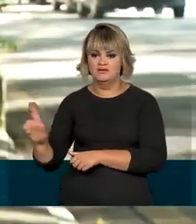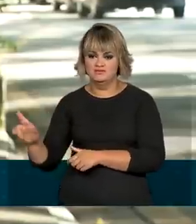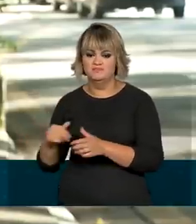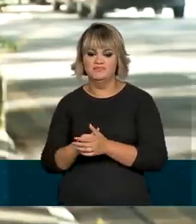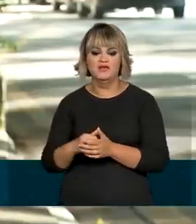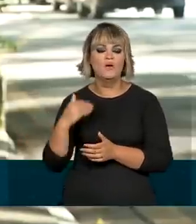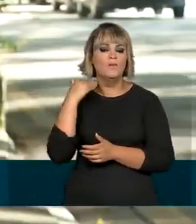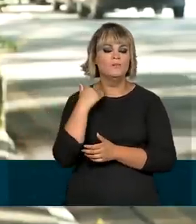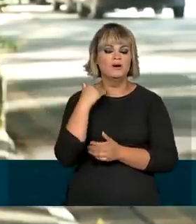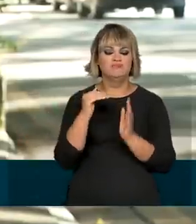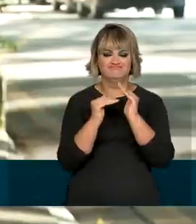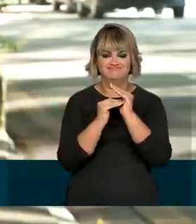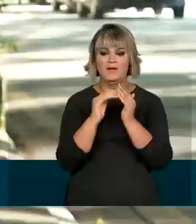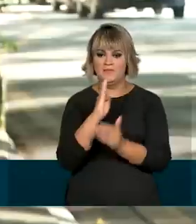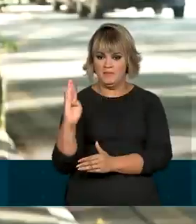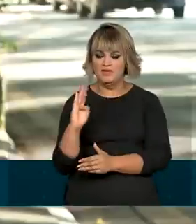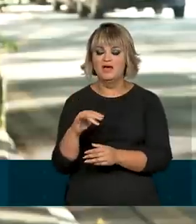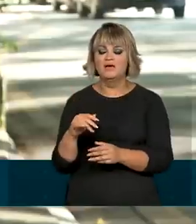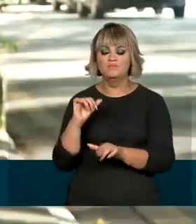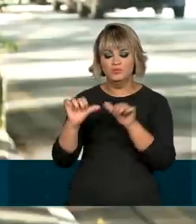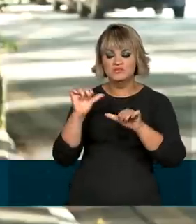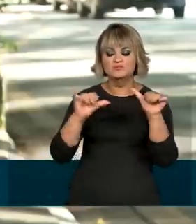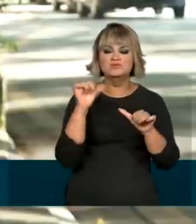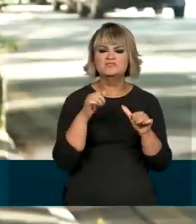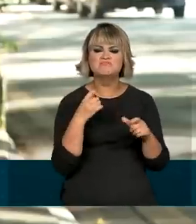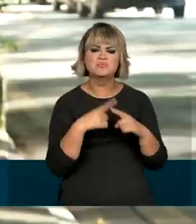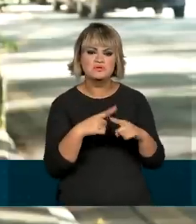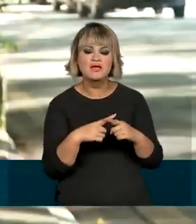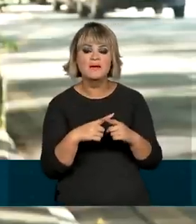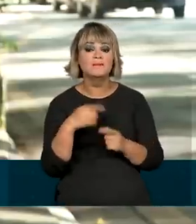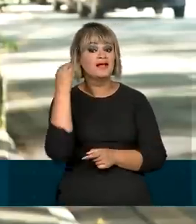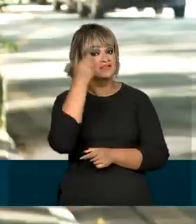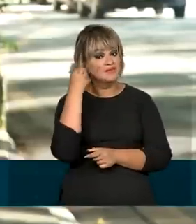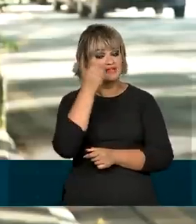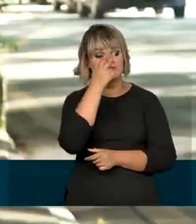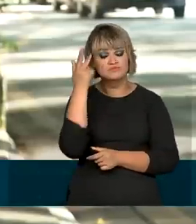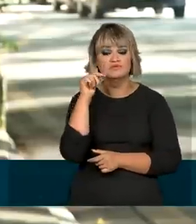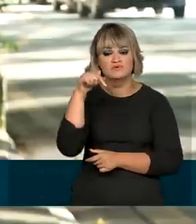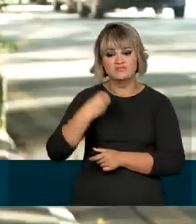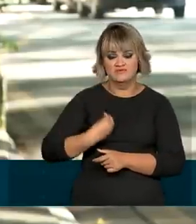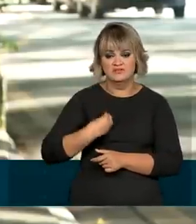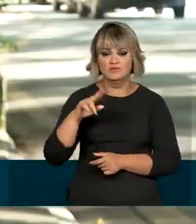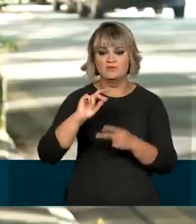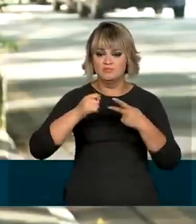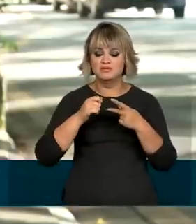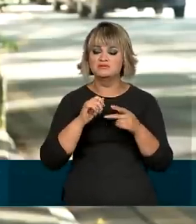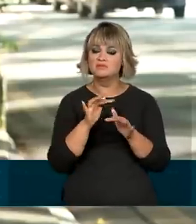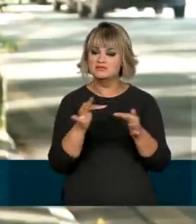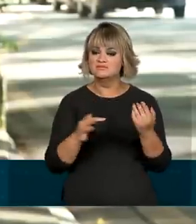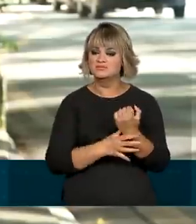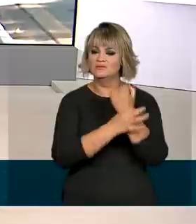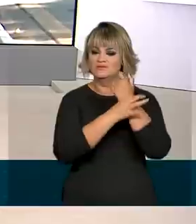o Banco do Brasil, o objetivo dessas mudanças é tornar a experiência do usuário mais simples e mais segura.